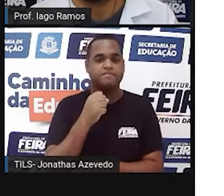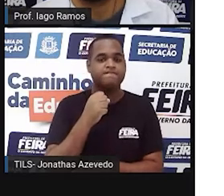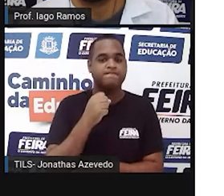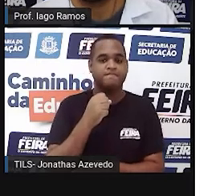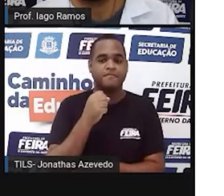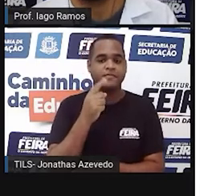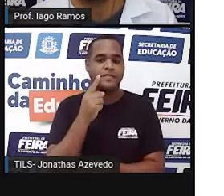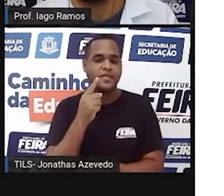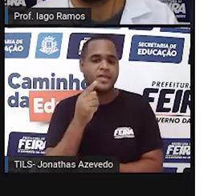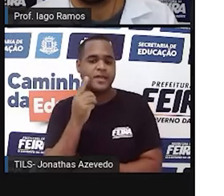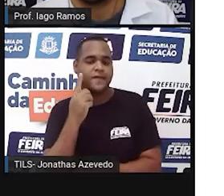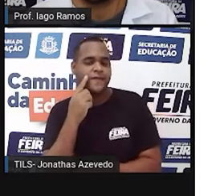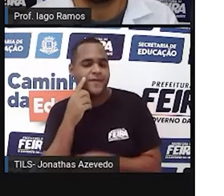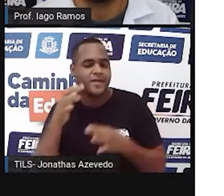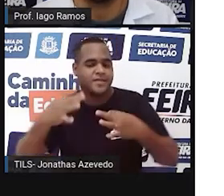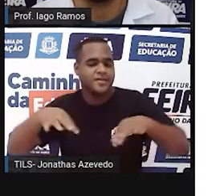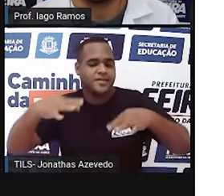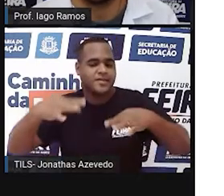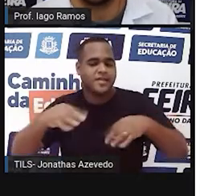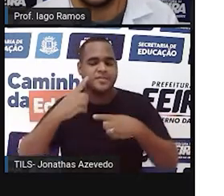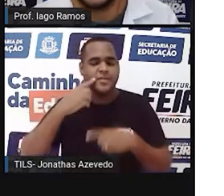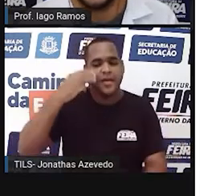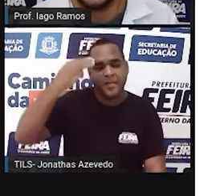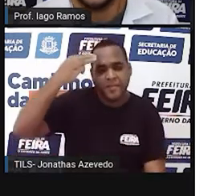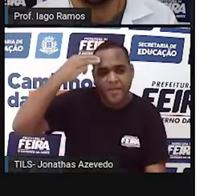teste de memória com você.